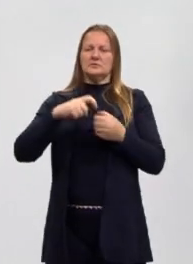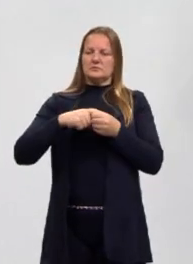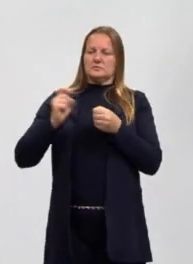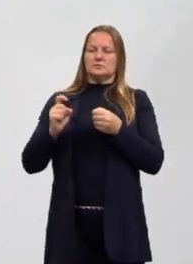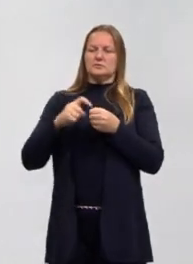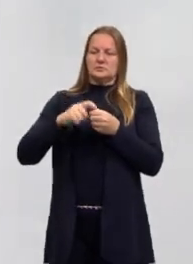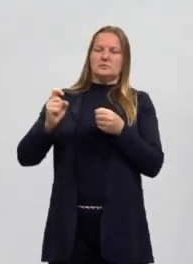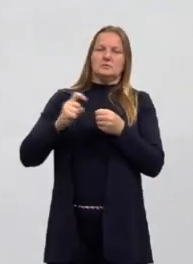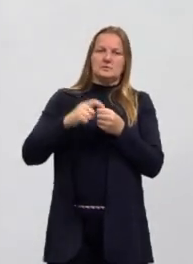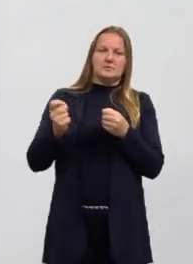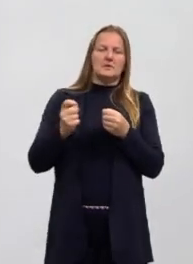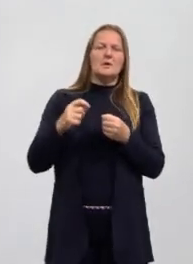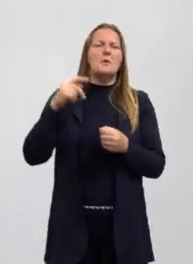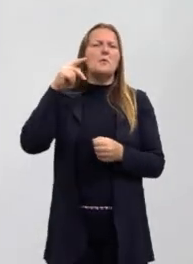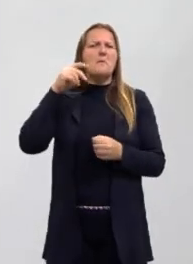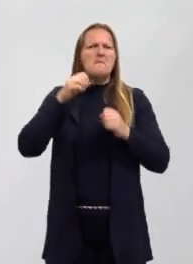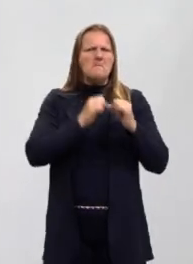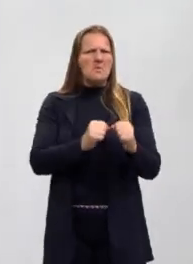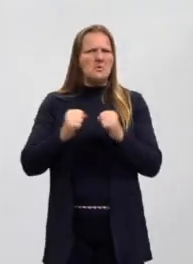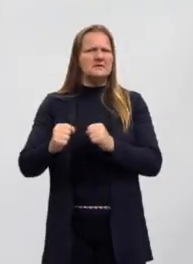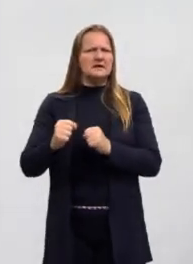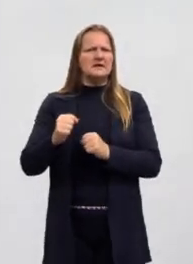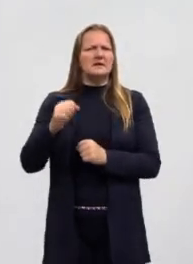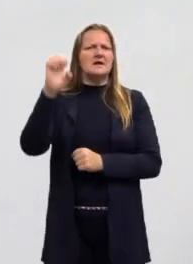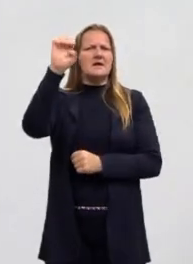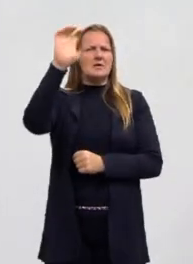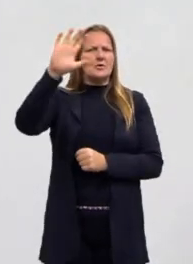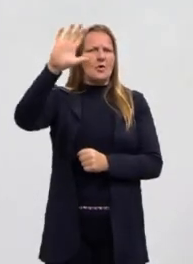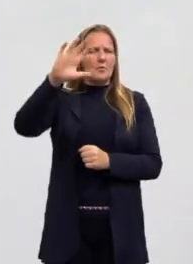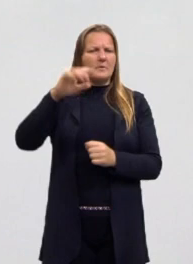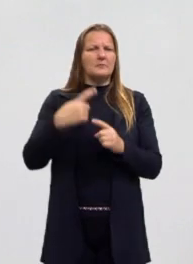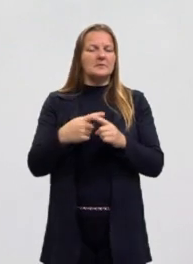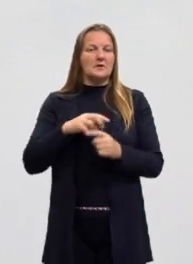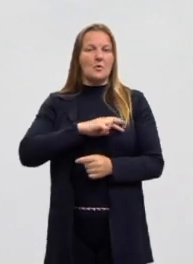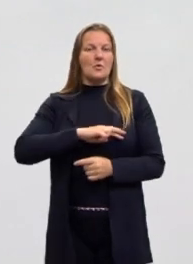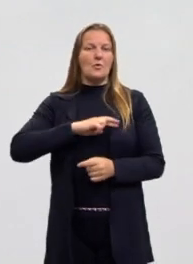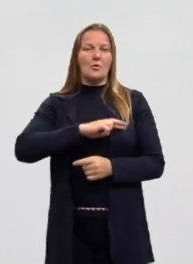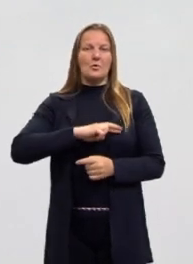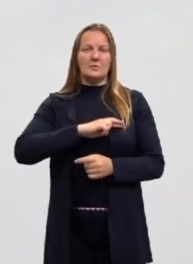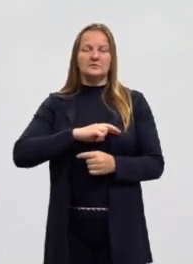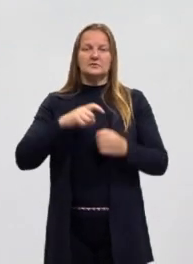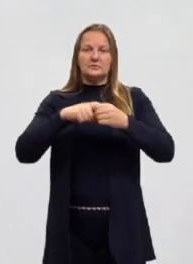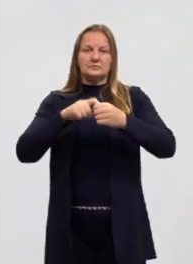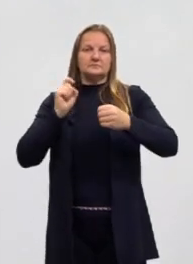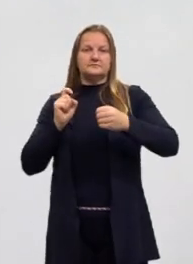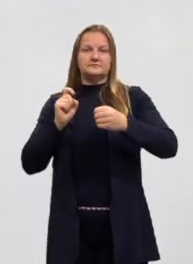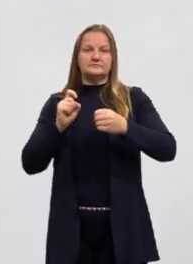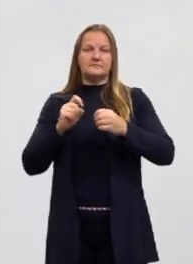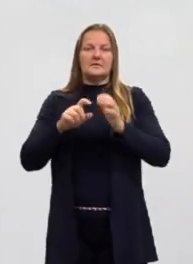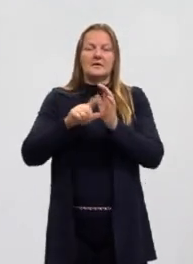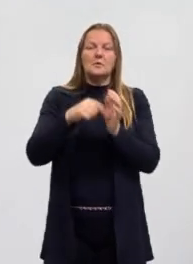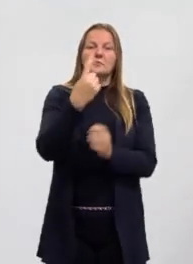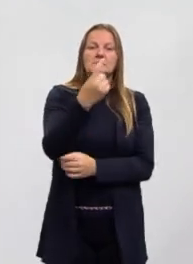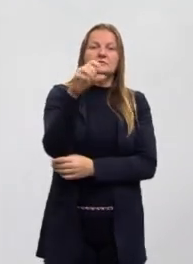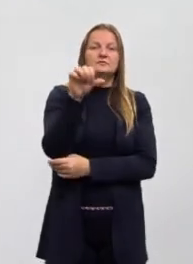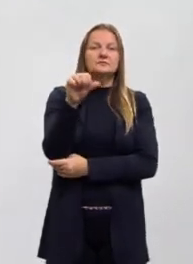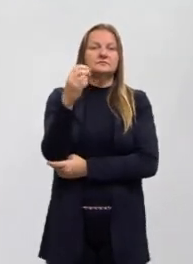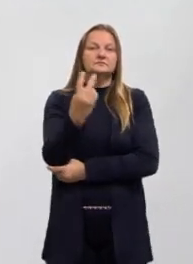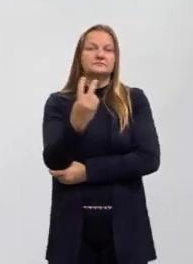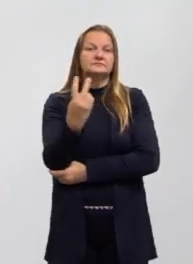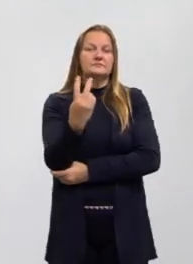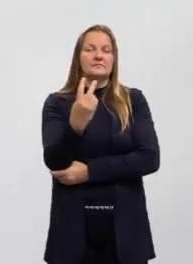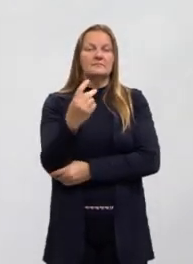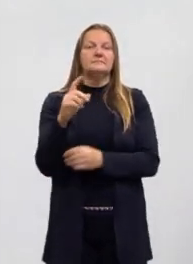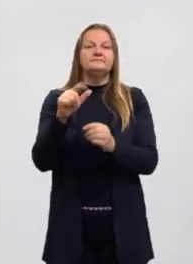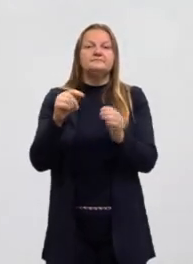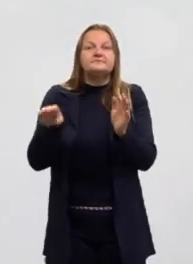do poder europeu, dos colonizadores, porque o romantismo vem após a independência, lá em 1922. Logo, a